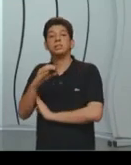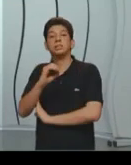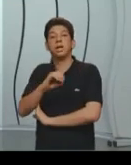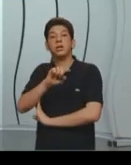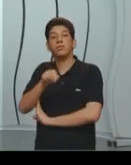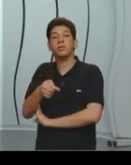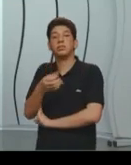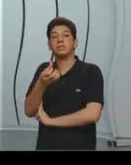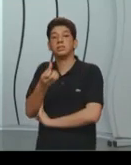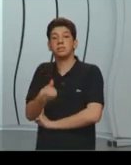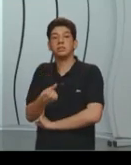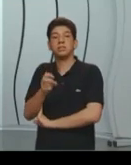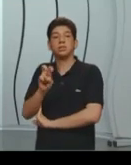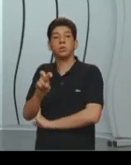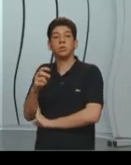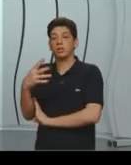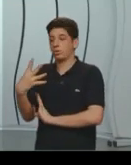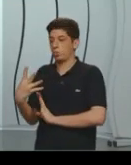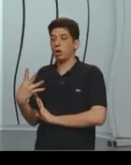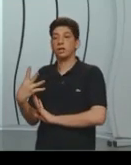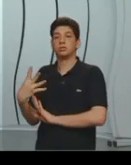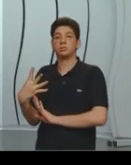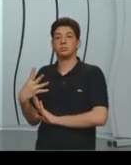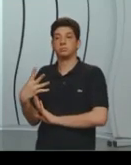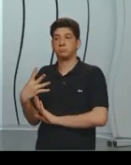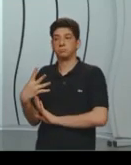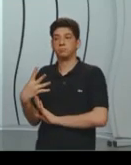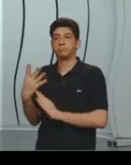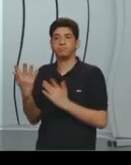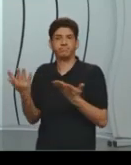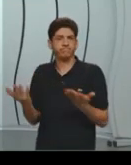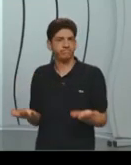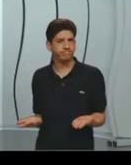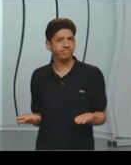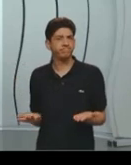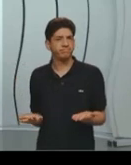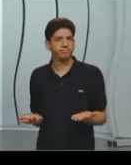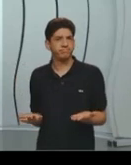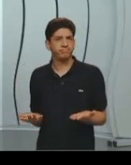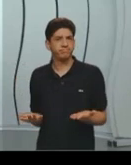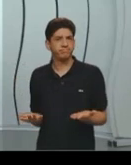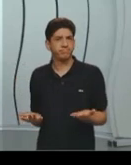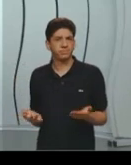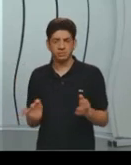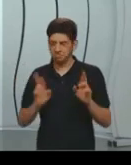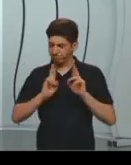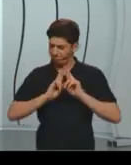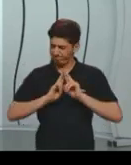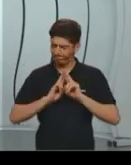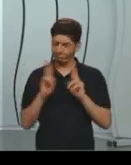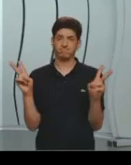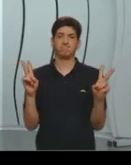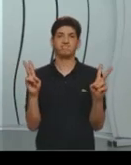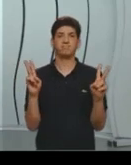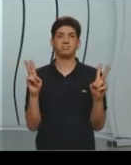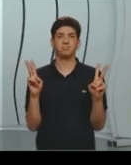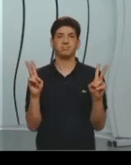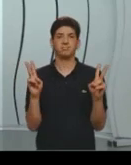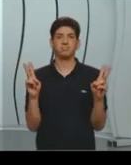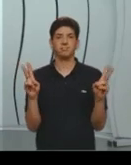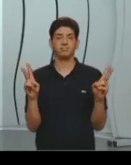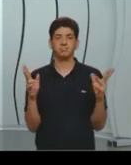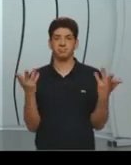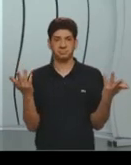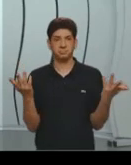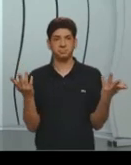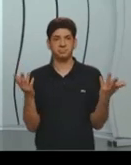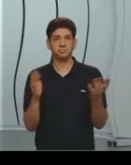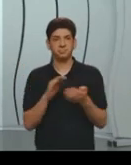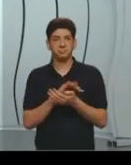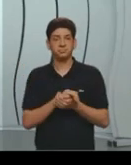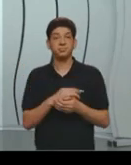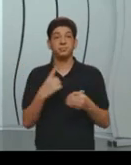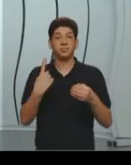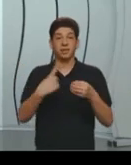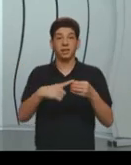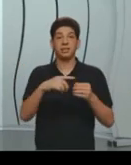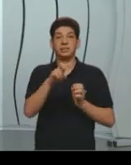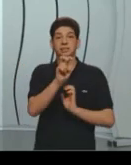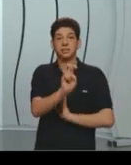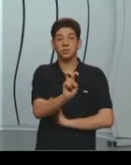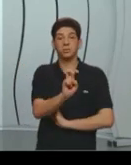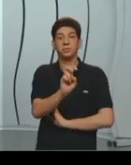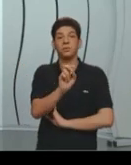,654. E é um abismo enorme, tanto que entre os 5.570